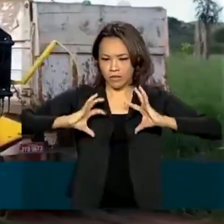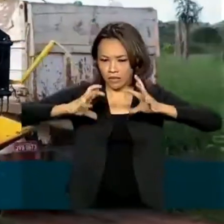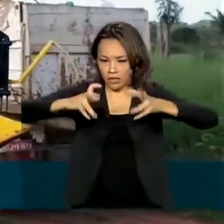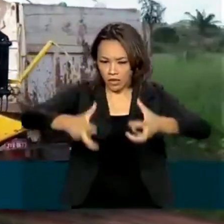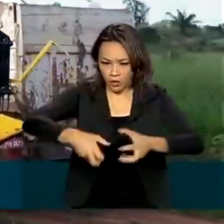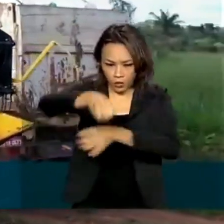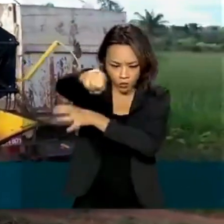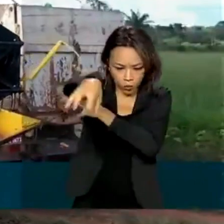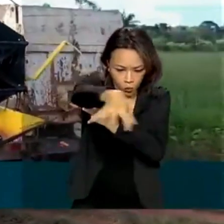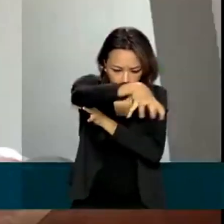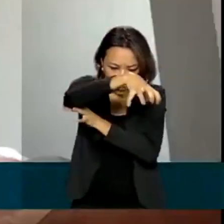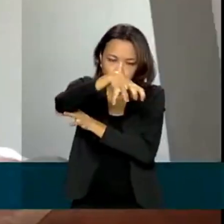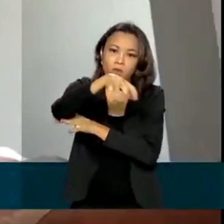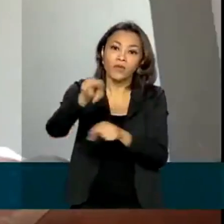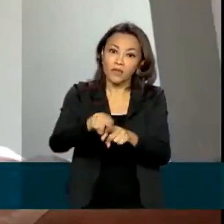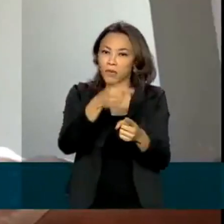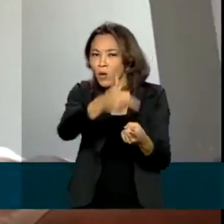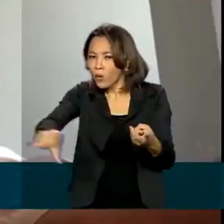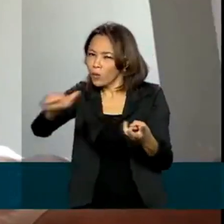exemplo, ou serviços.